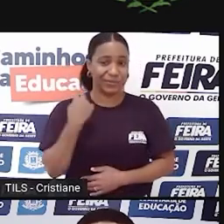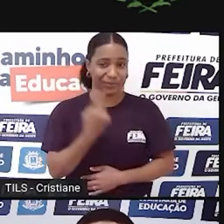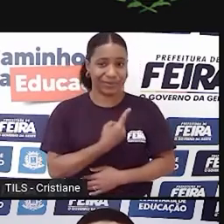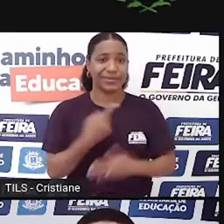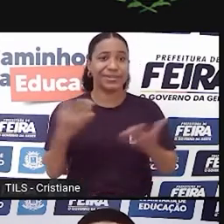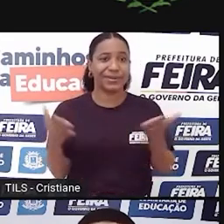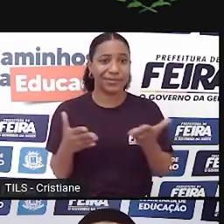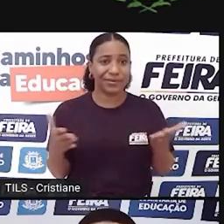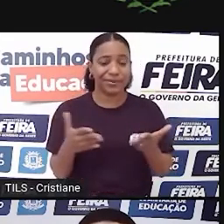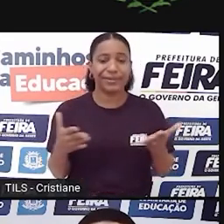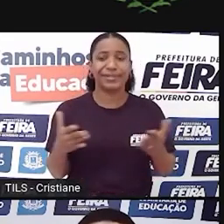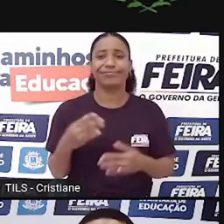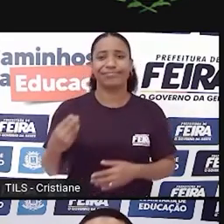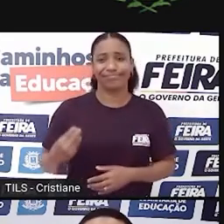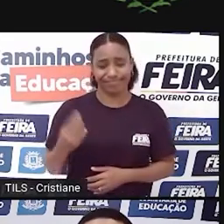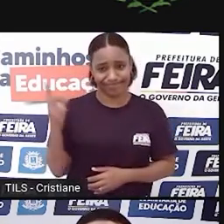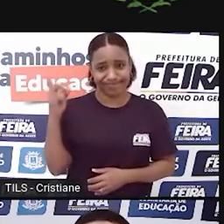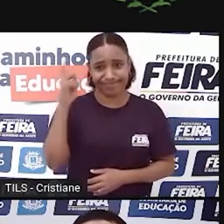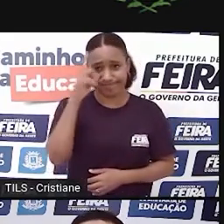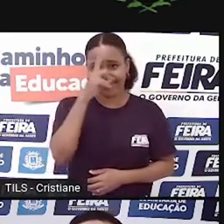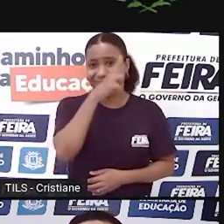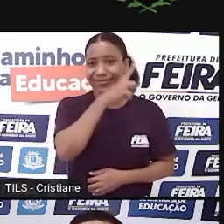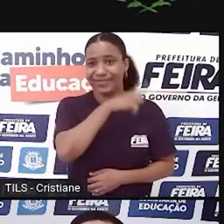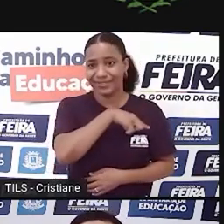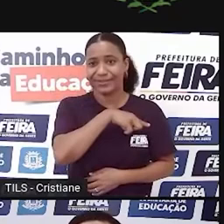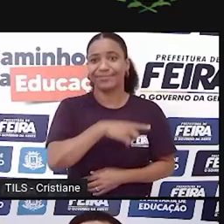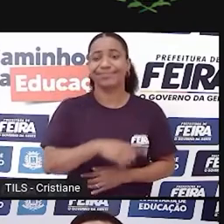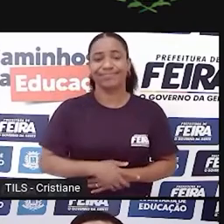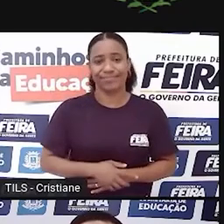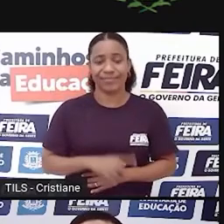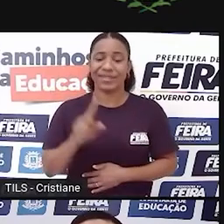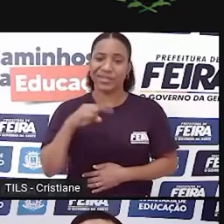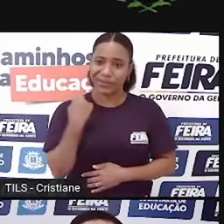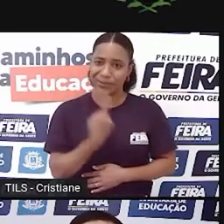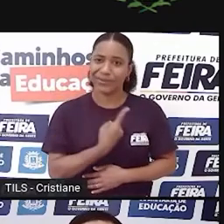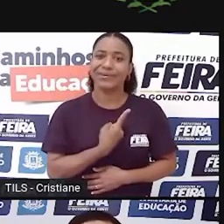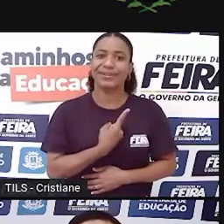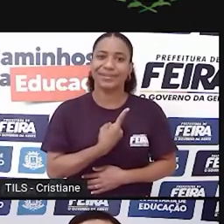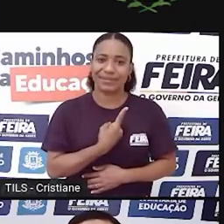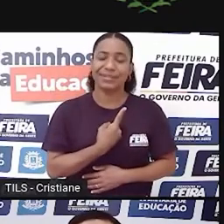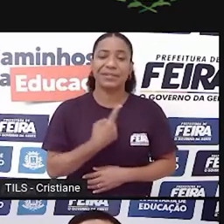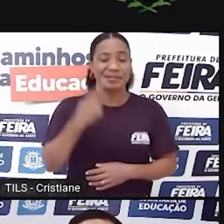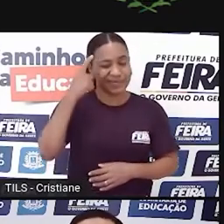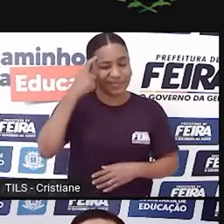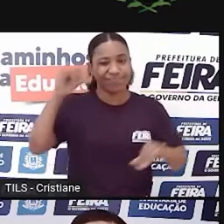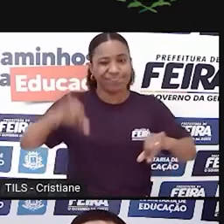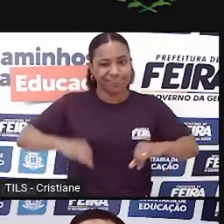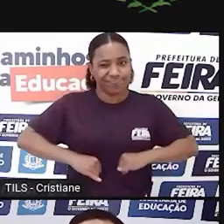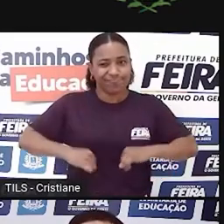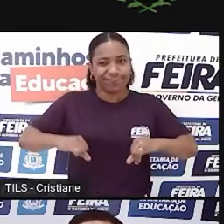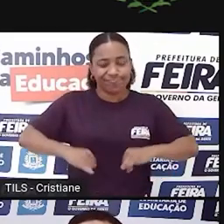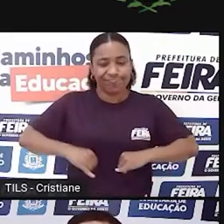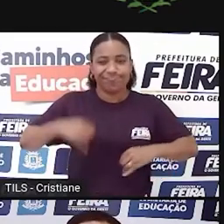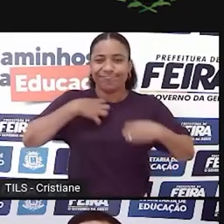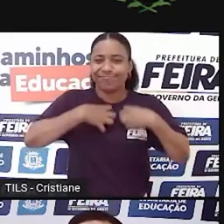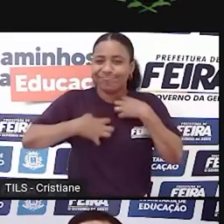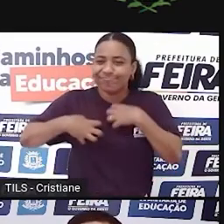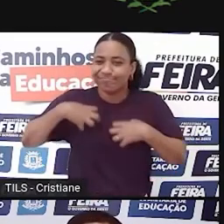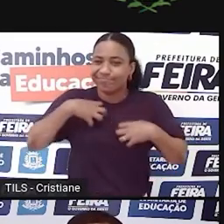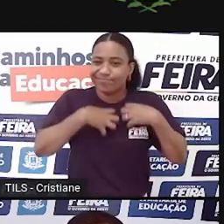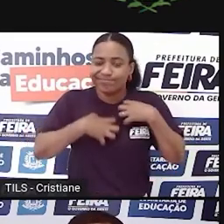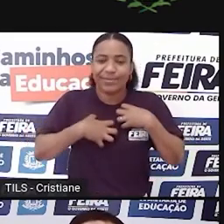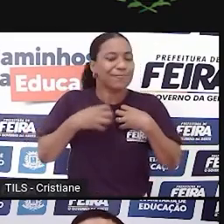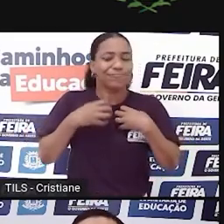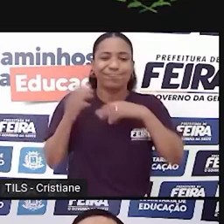tempo tão difícil, então a gente precisa fugir um pouquinho dessa dura realidade e falar de amor, falar de